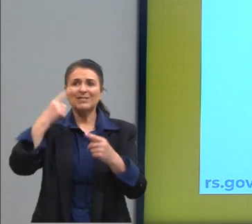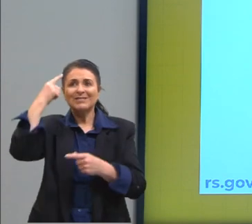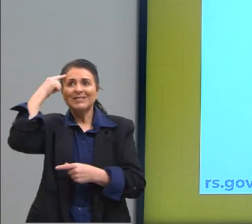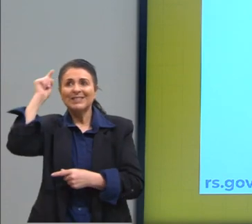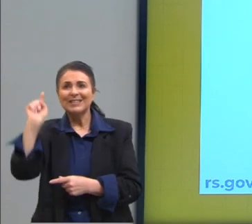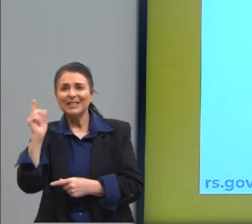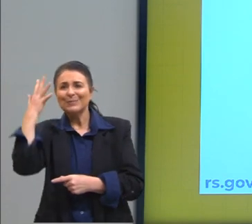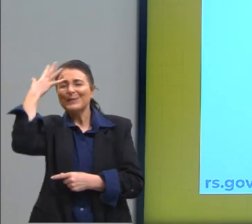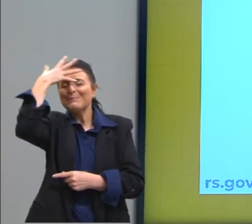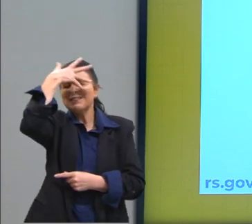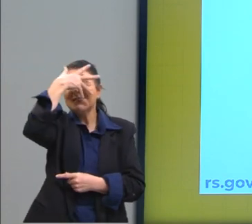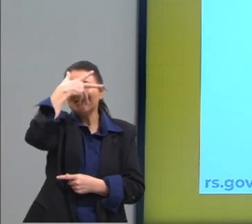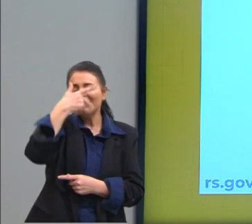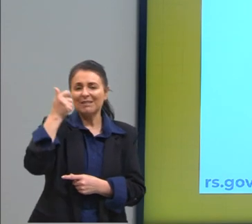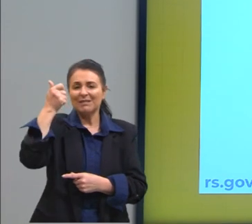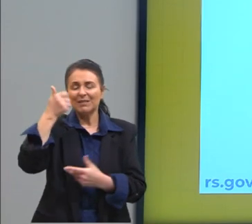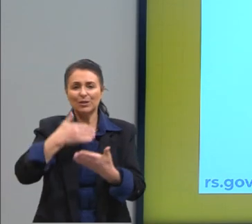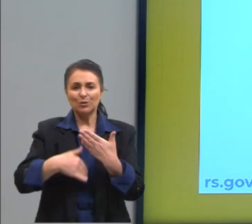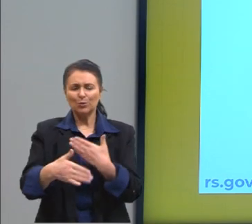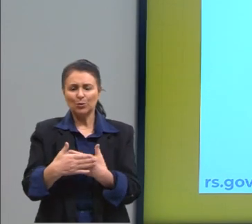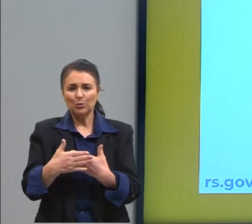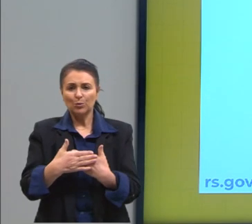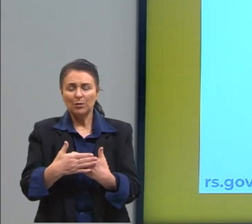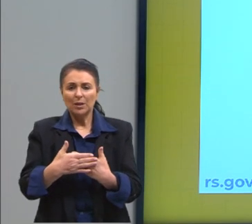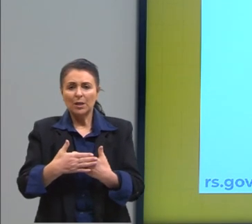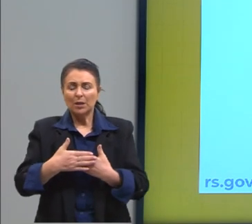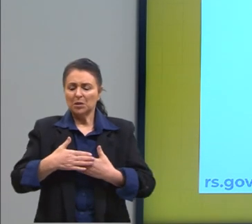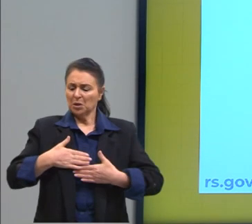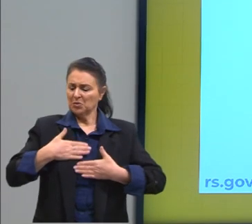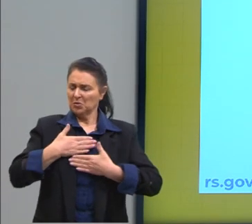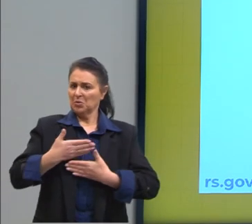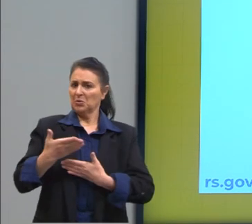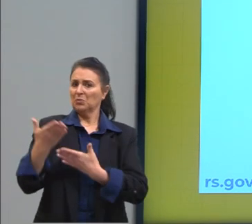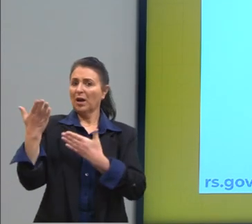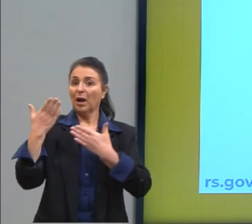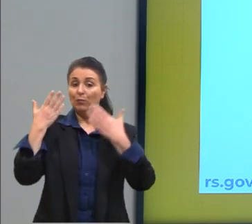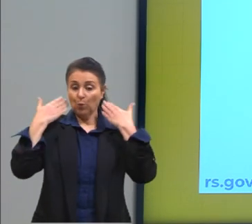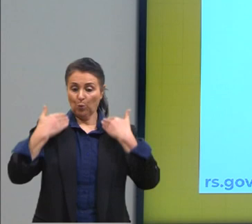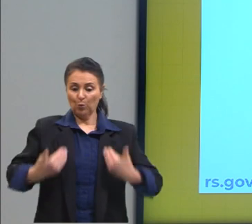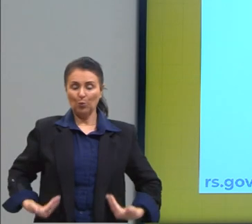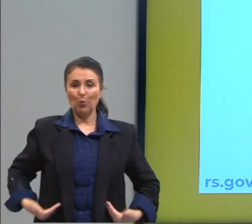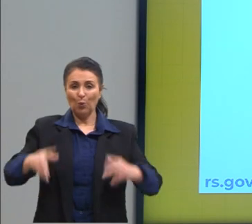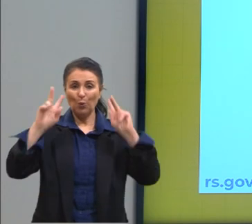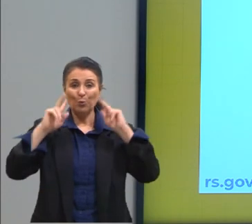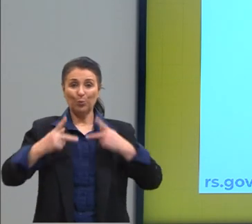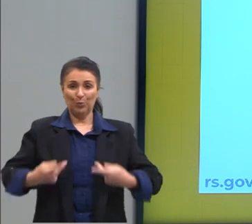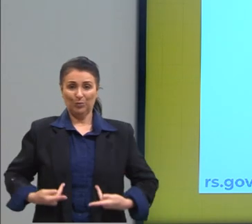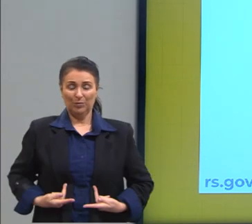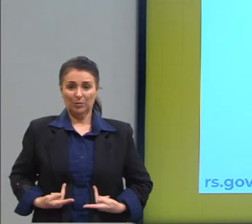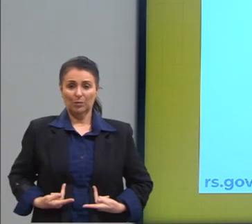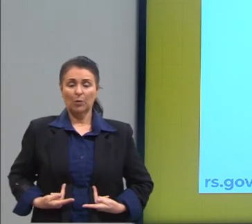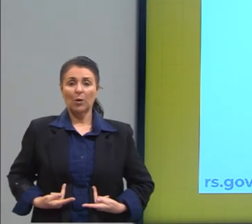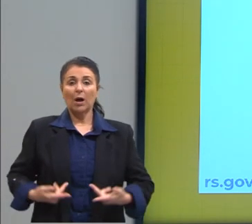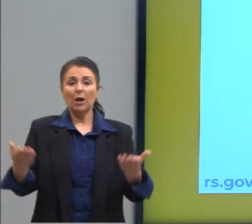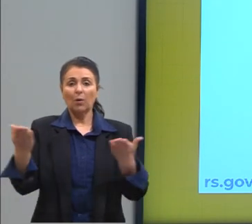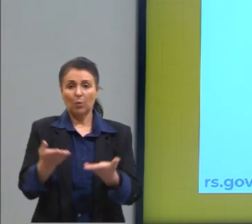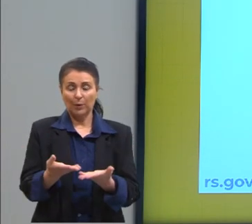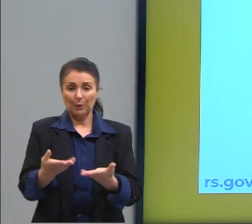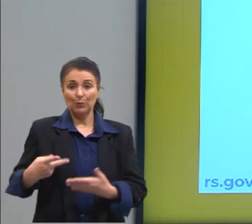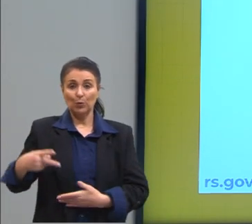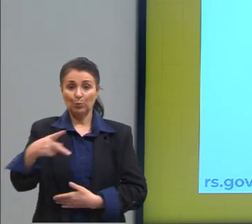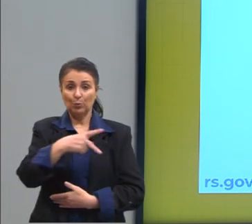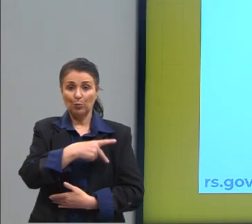e a exaltão do corpo humano, aqui em Roma nós percebemos